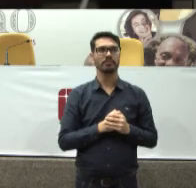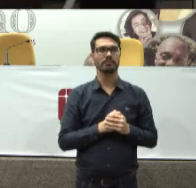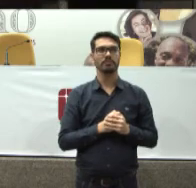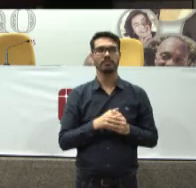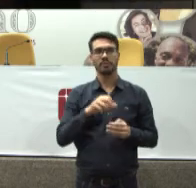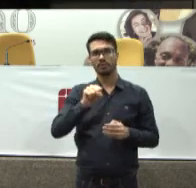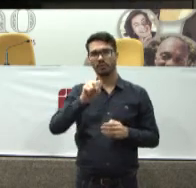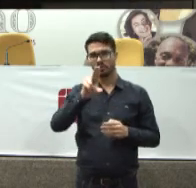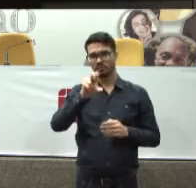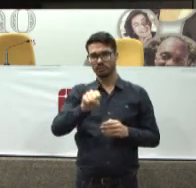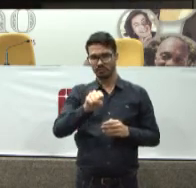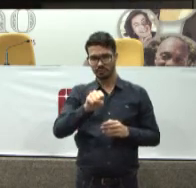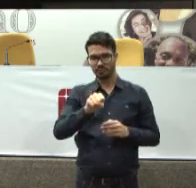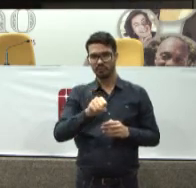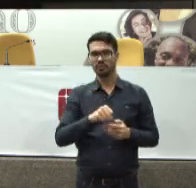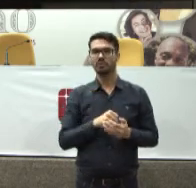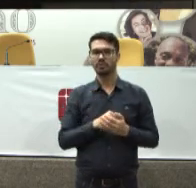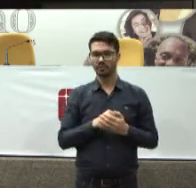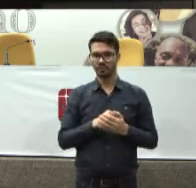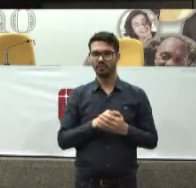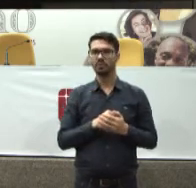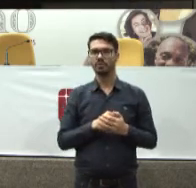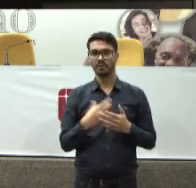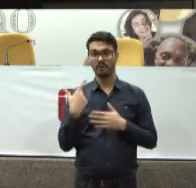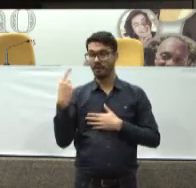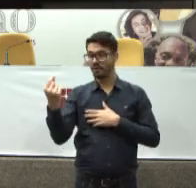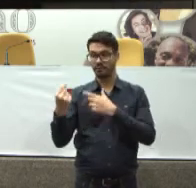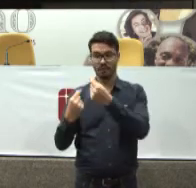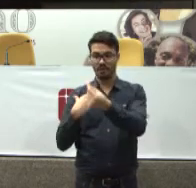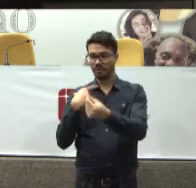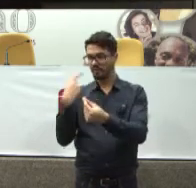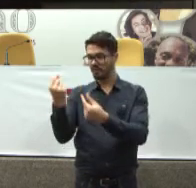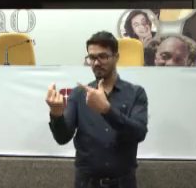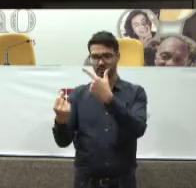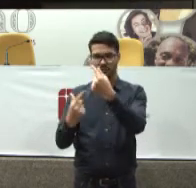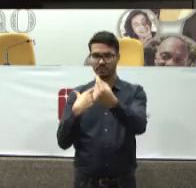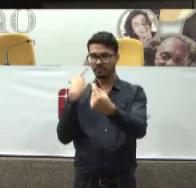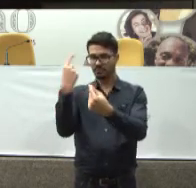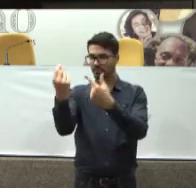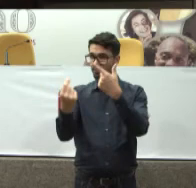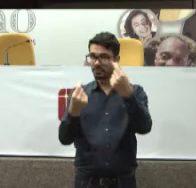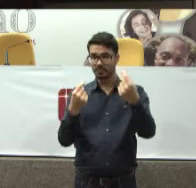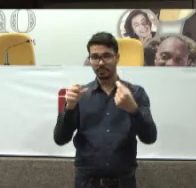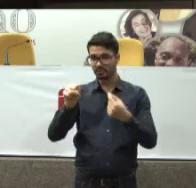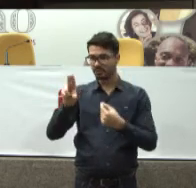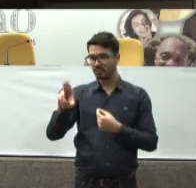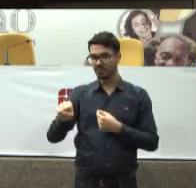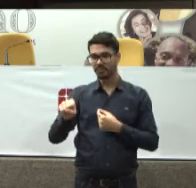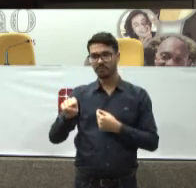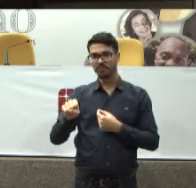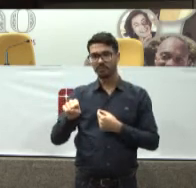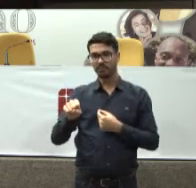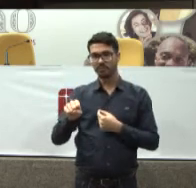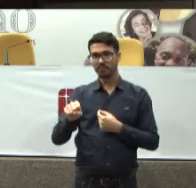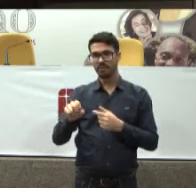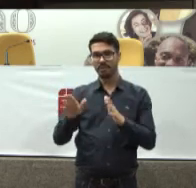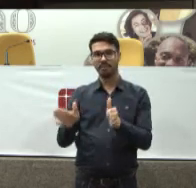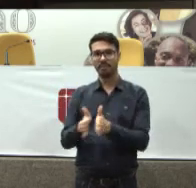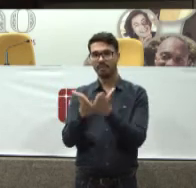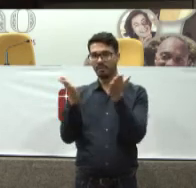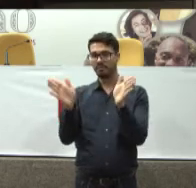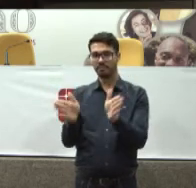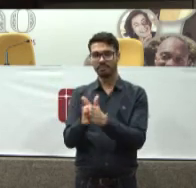O SUS À medida que a classe média Foge dele Vai se transformando Cada vez mais Em um serviço Destinado a uma parcela Empobrecida da